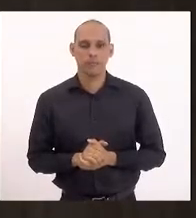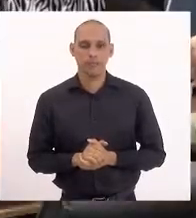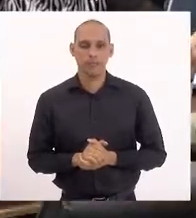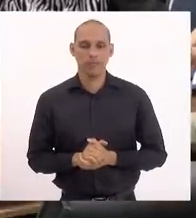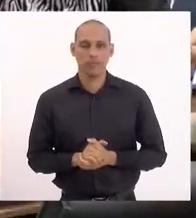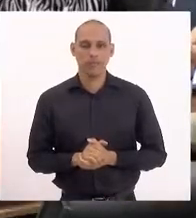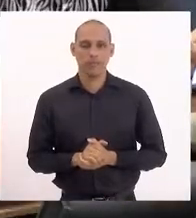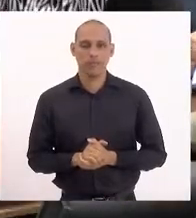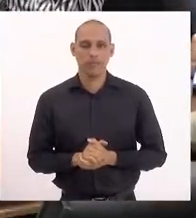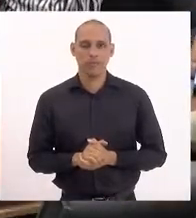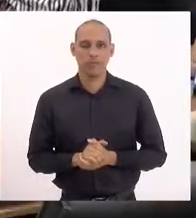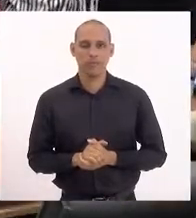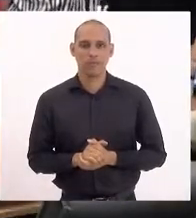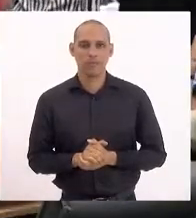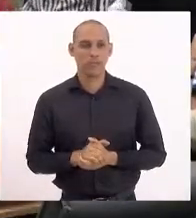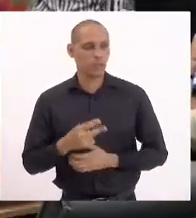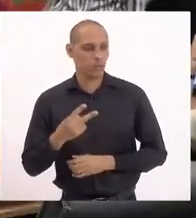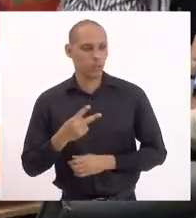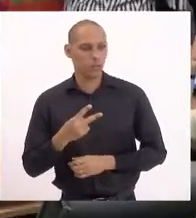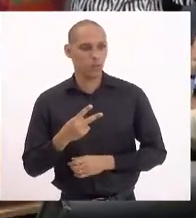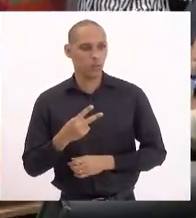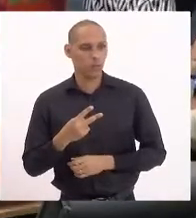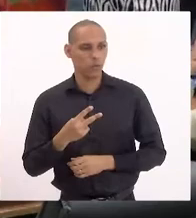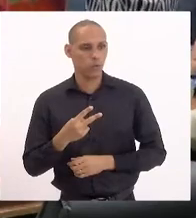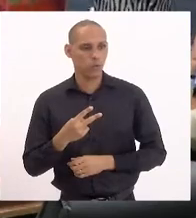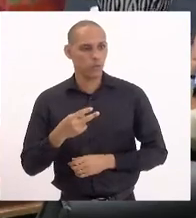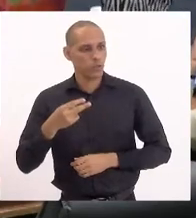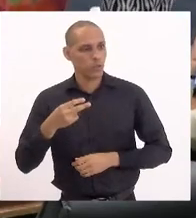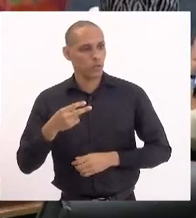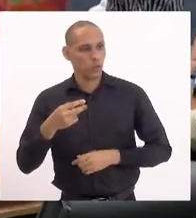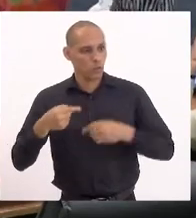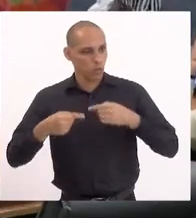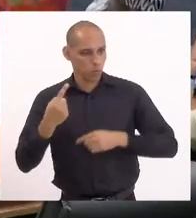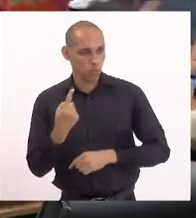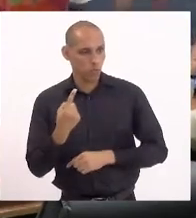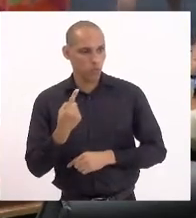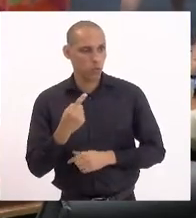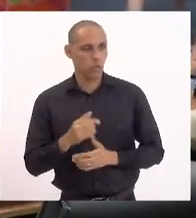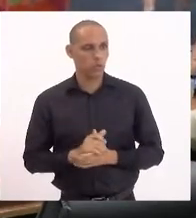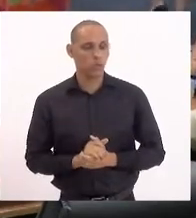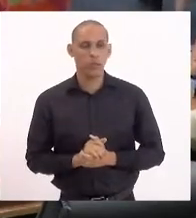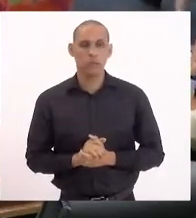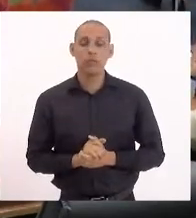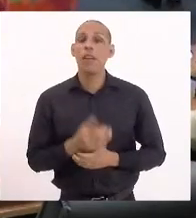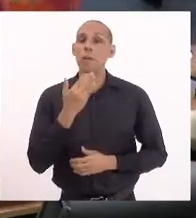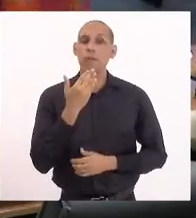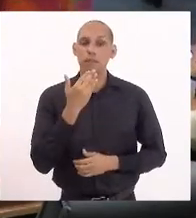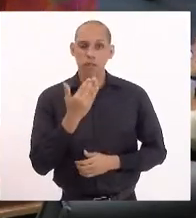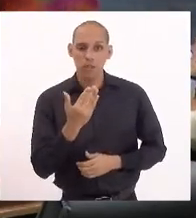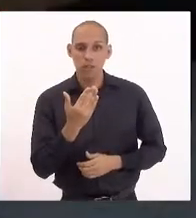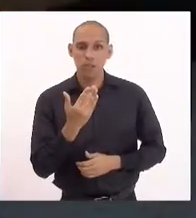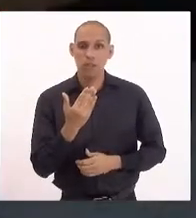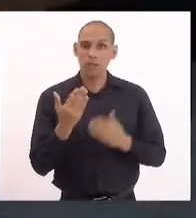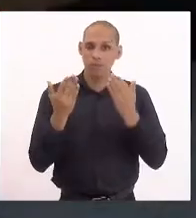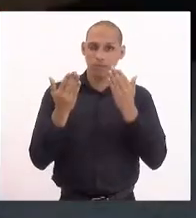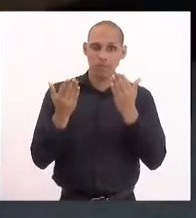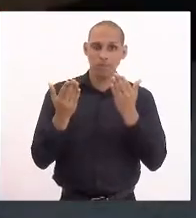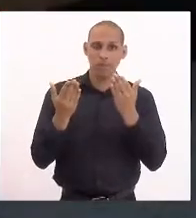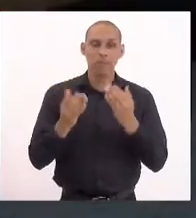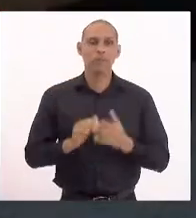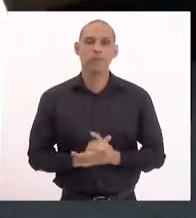Está em segunda? É discussão única? É urgente. E pedindo a vossa excelência,